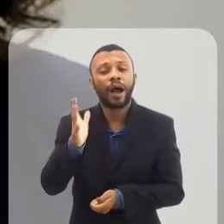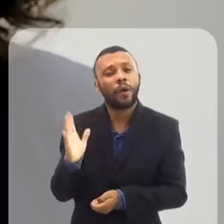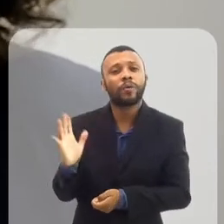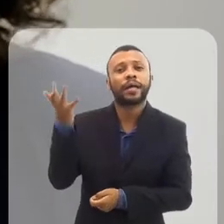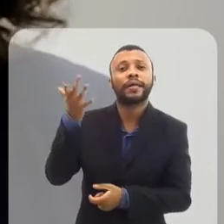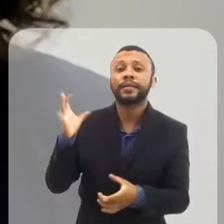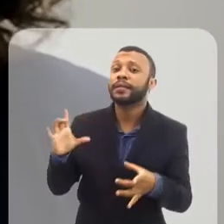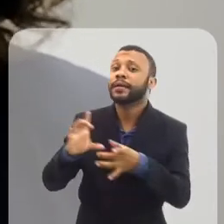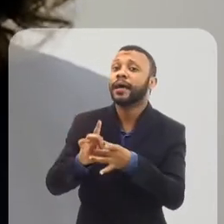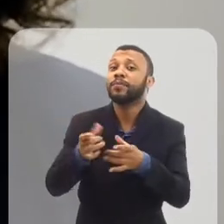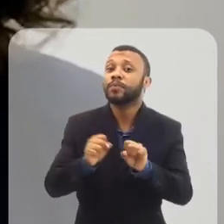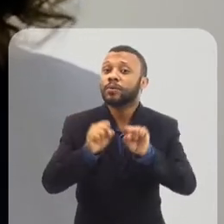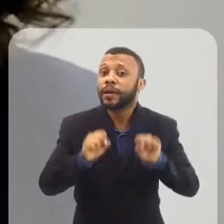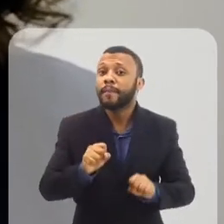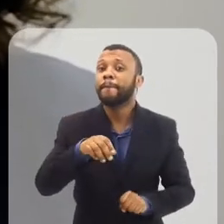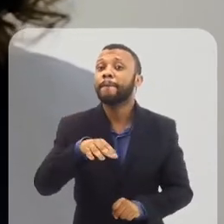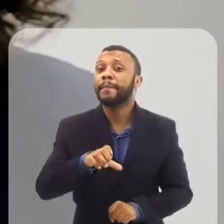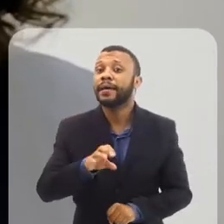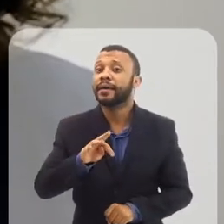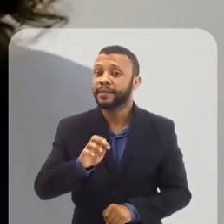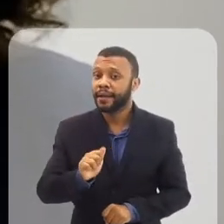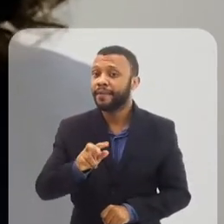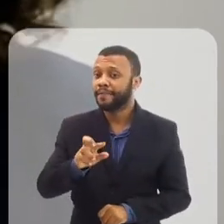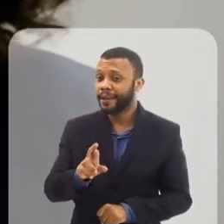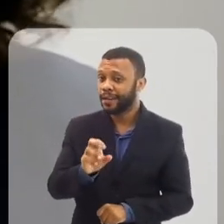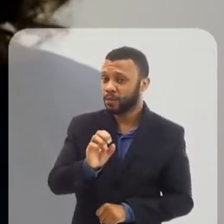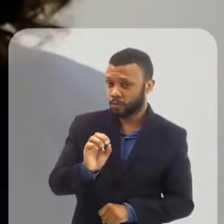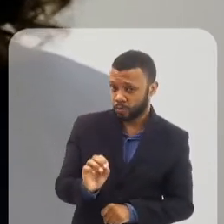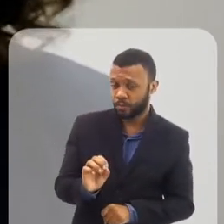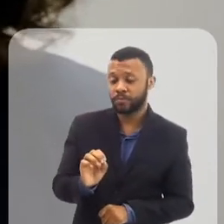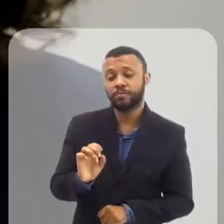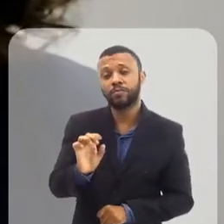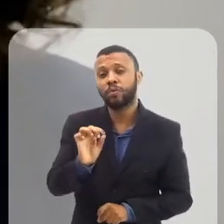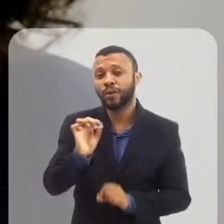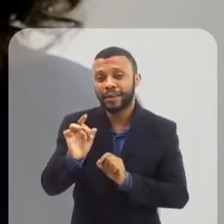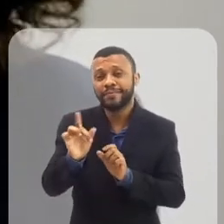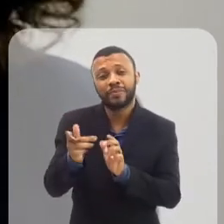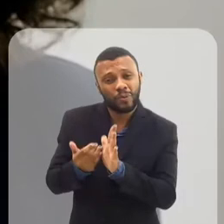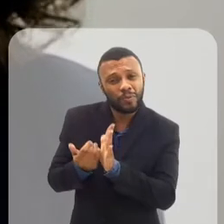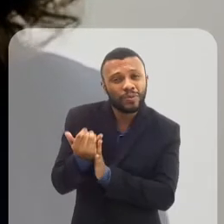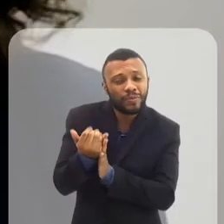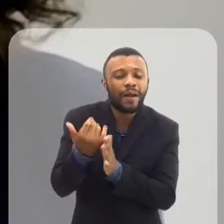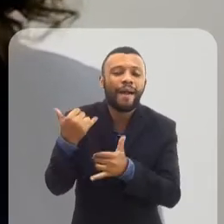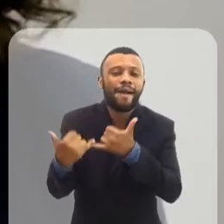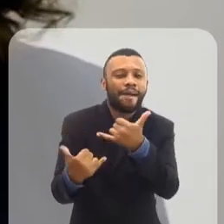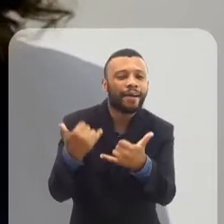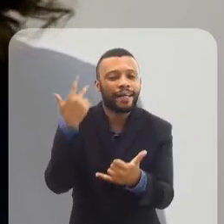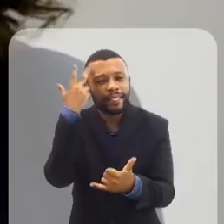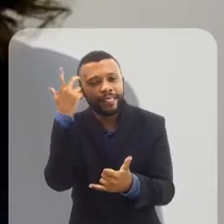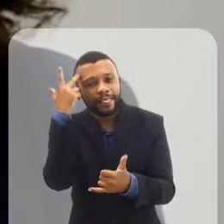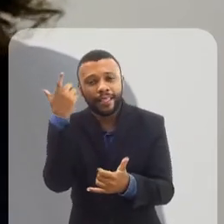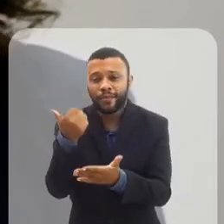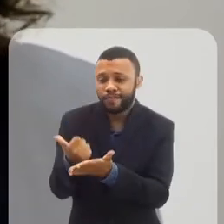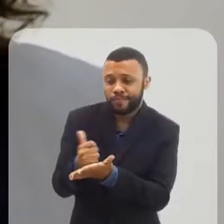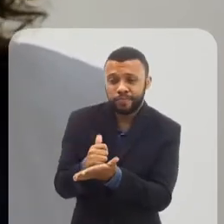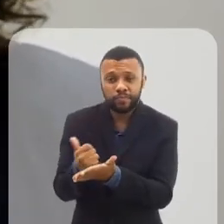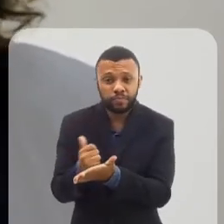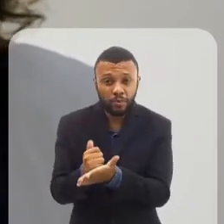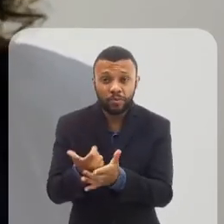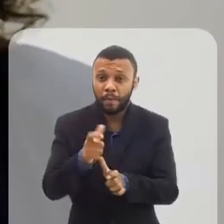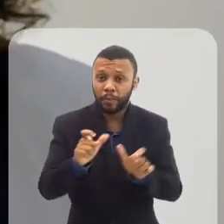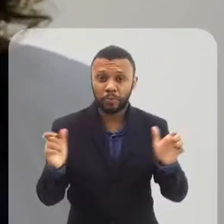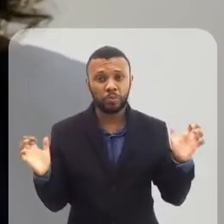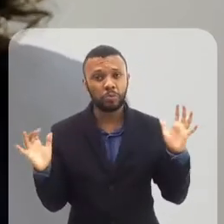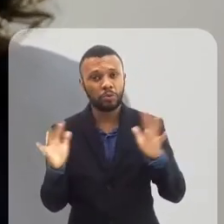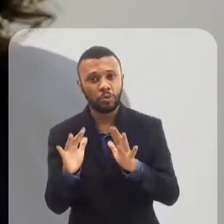já está acontecendo por meio do metaverso. O que nasceu para ser uma brincadeira de videogame em que as pessoas se reuniam no